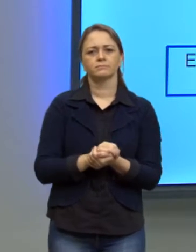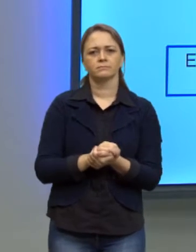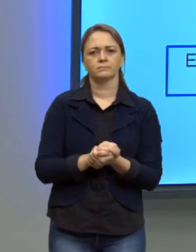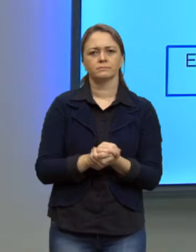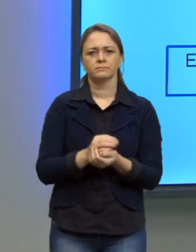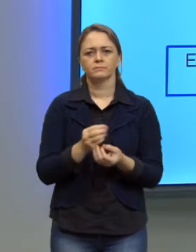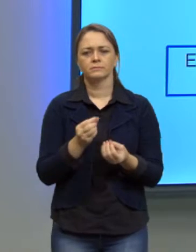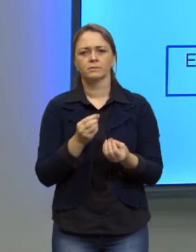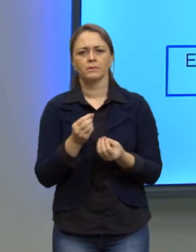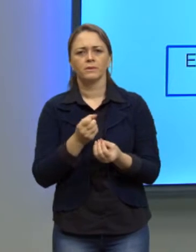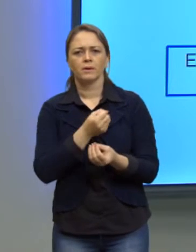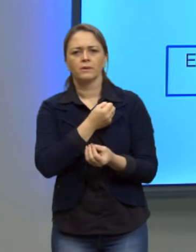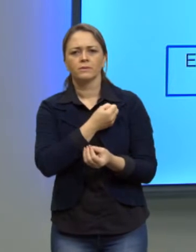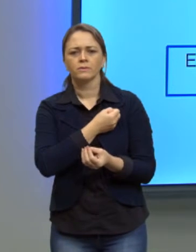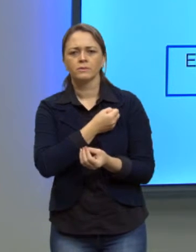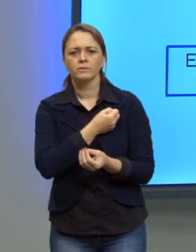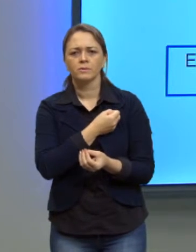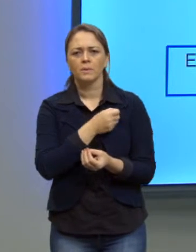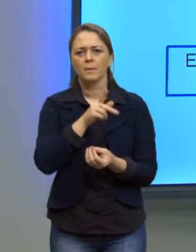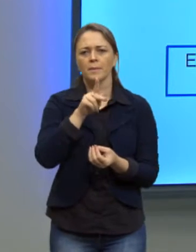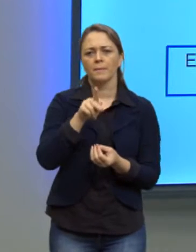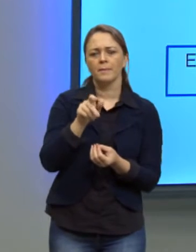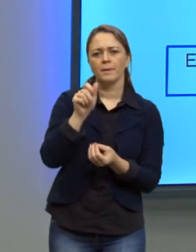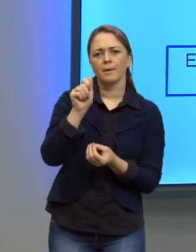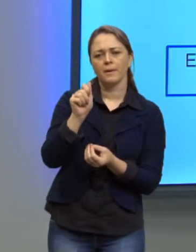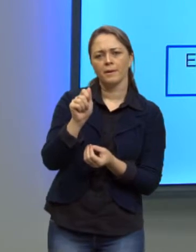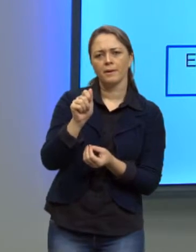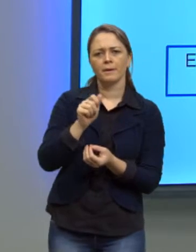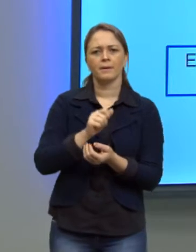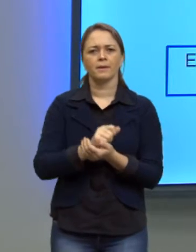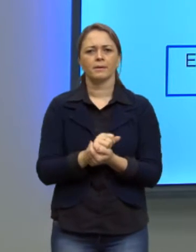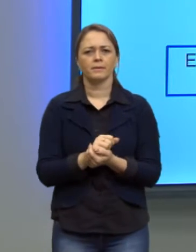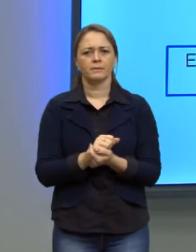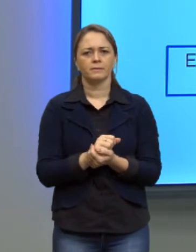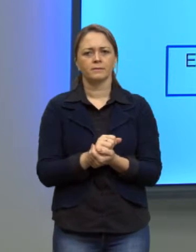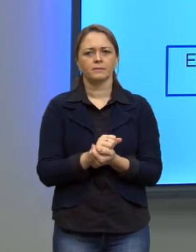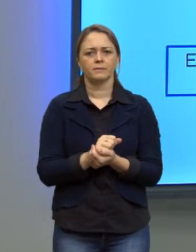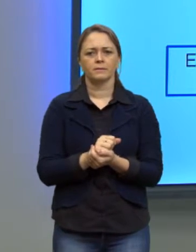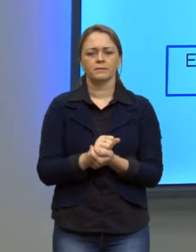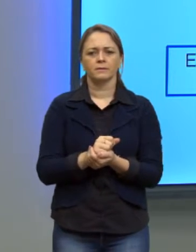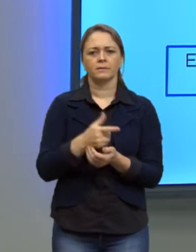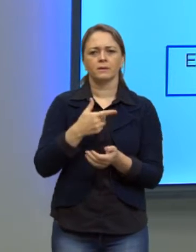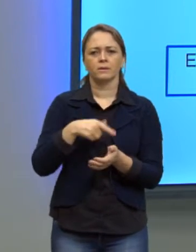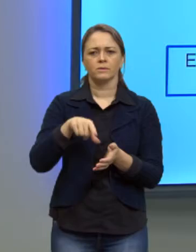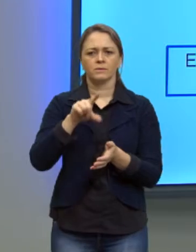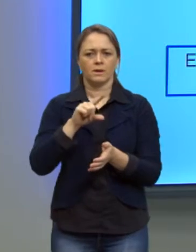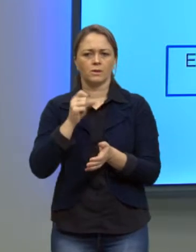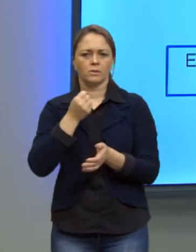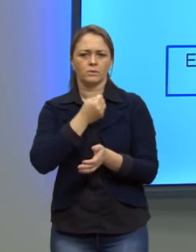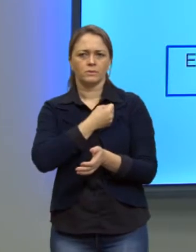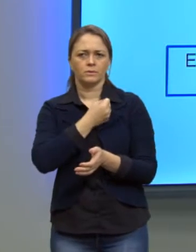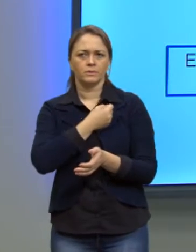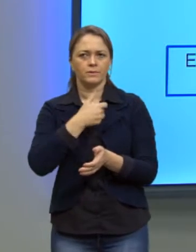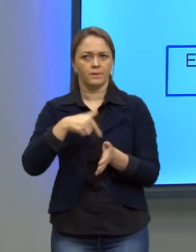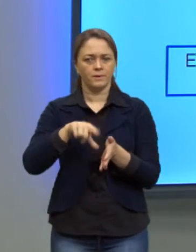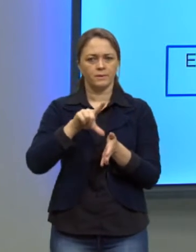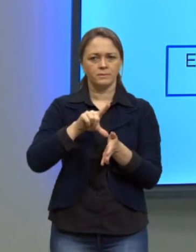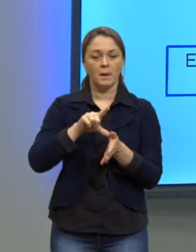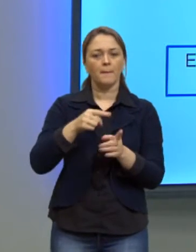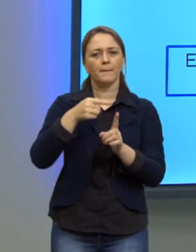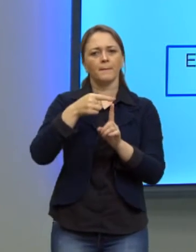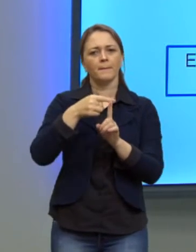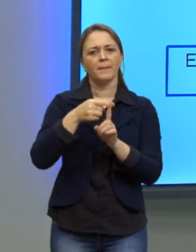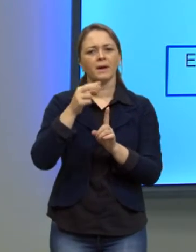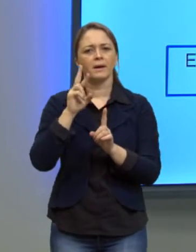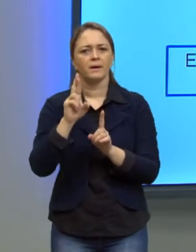termo de uma PAs, ele vai ser obtido a partir do termo anterior, mais a razão. Exemplo,